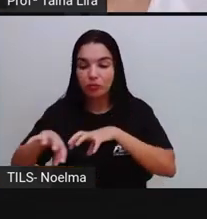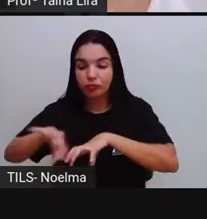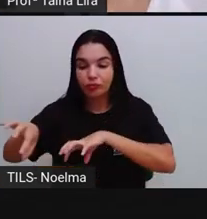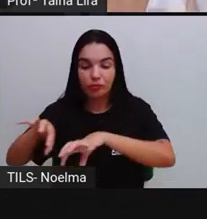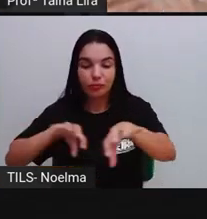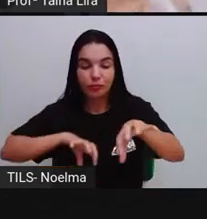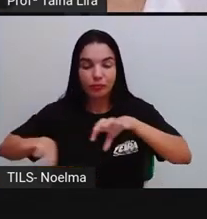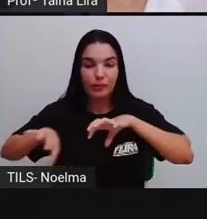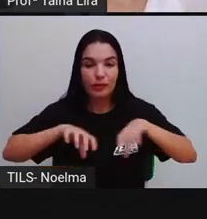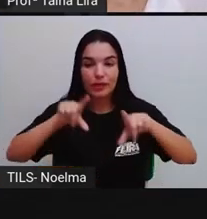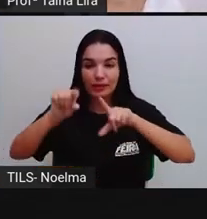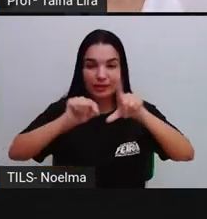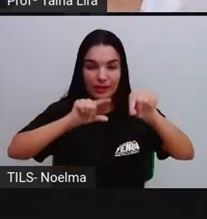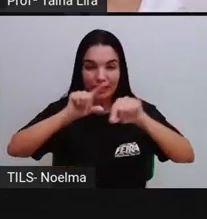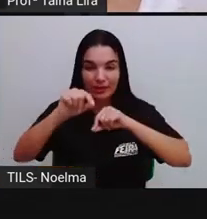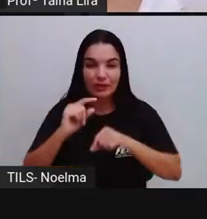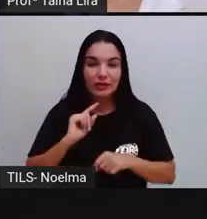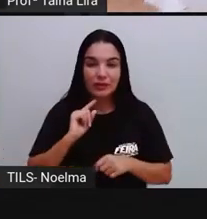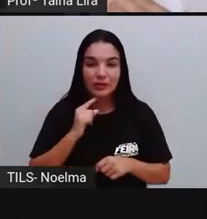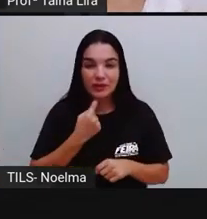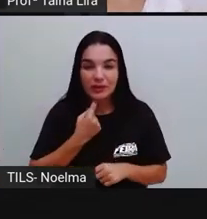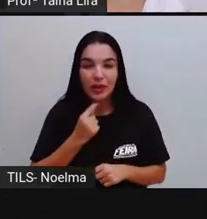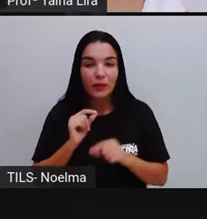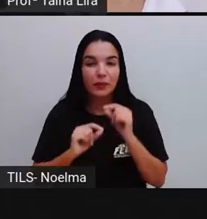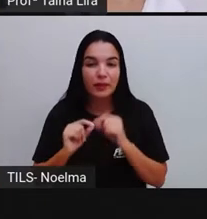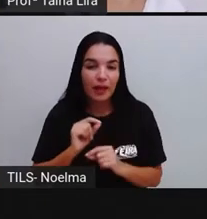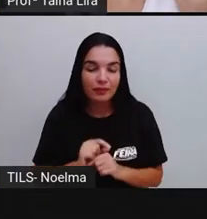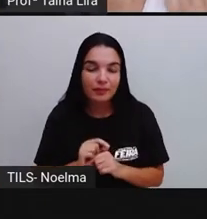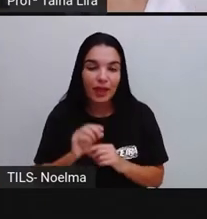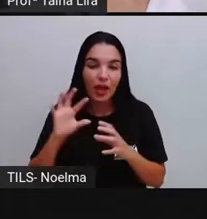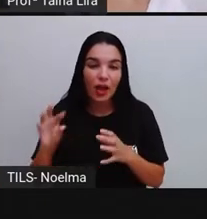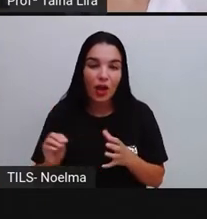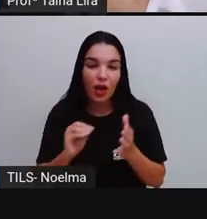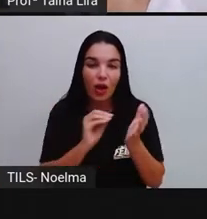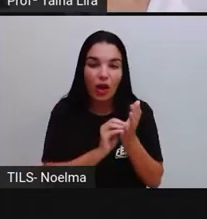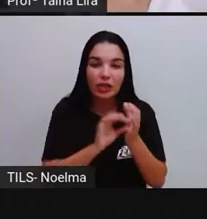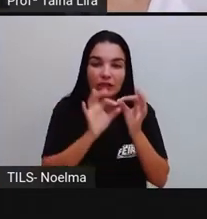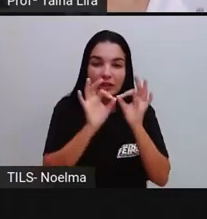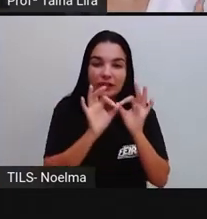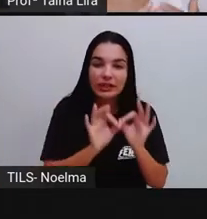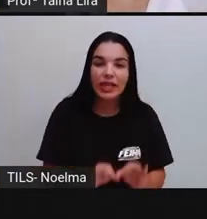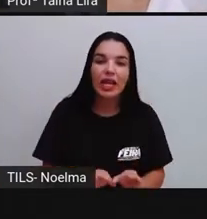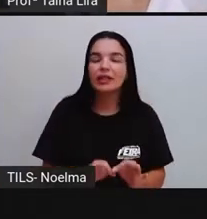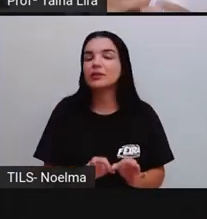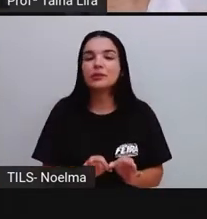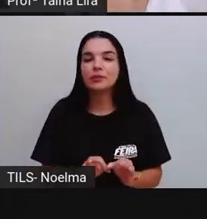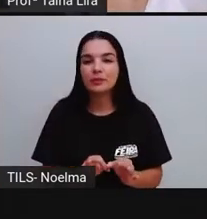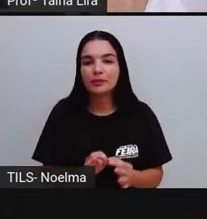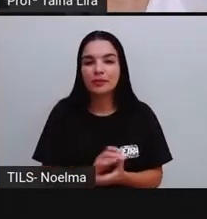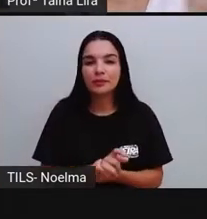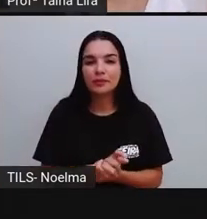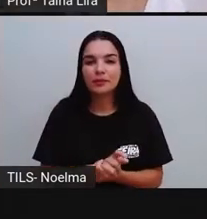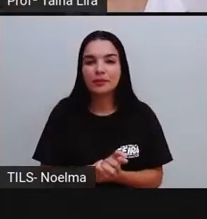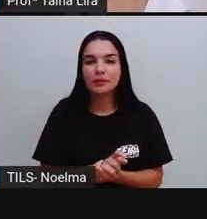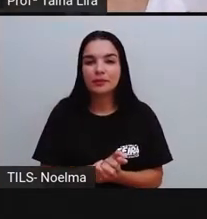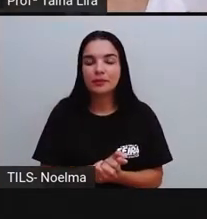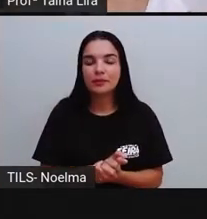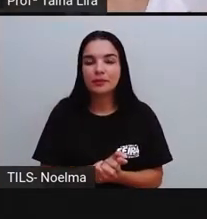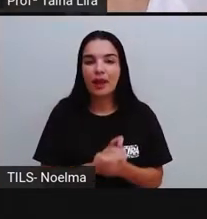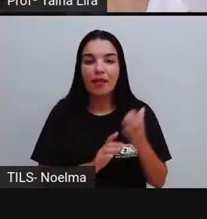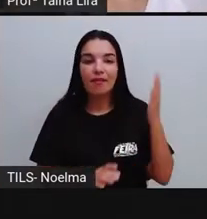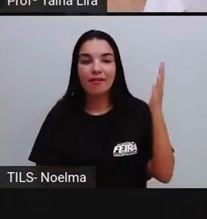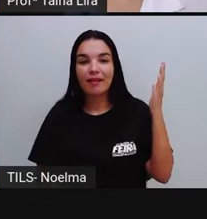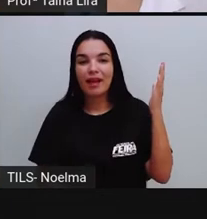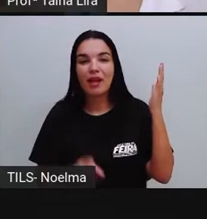é a gente colocar cada lixinho, né, a depender do material na sua lixeira separada. Essas